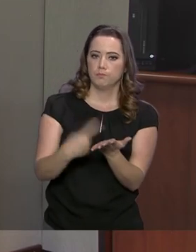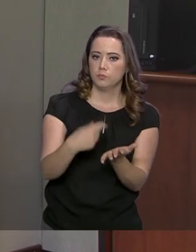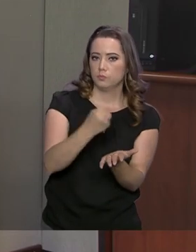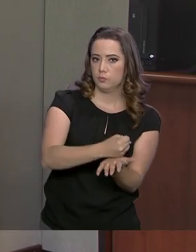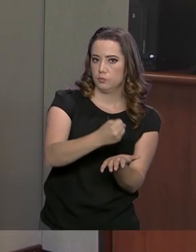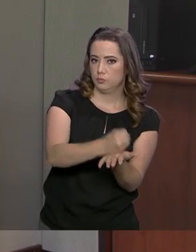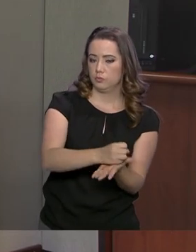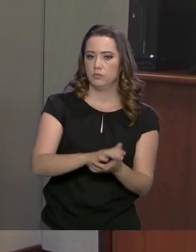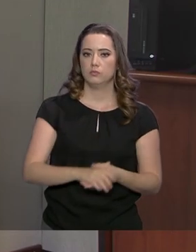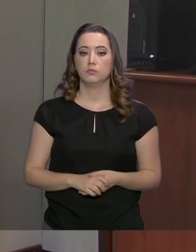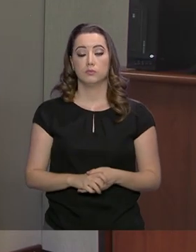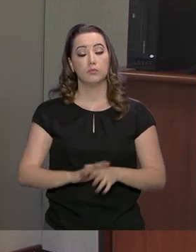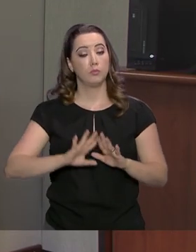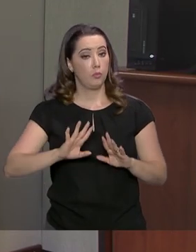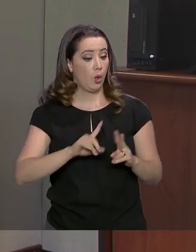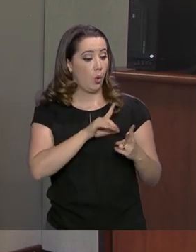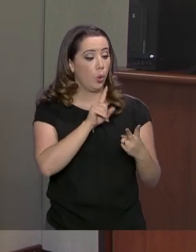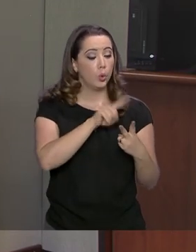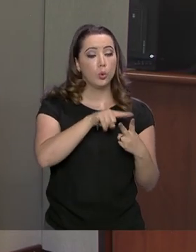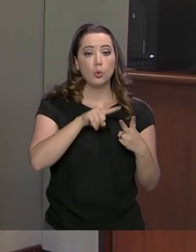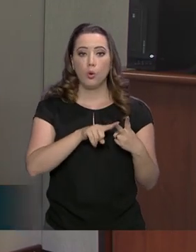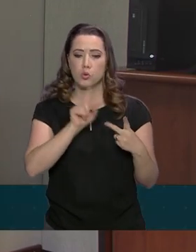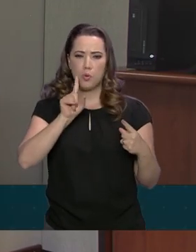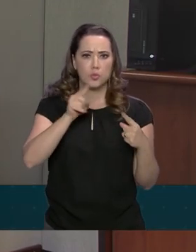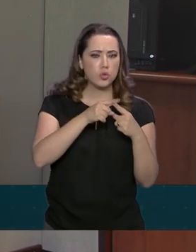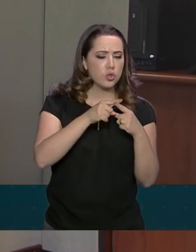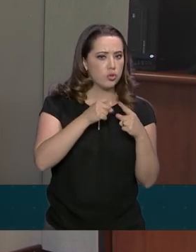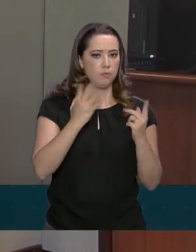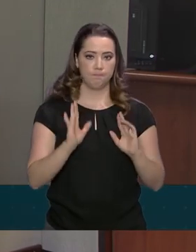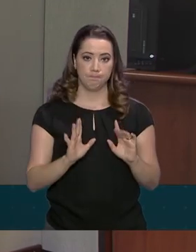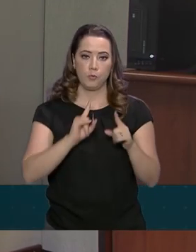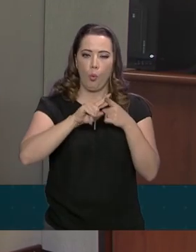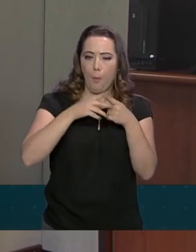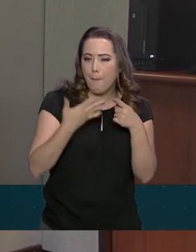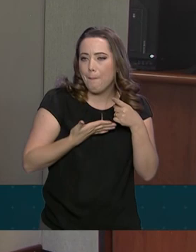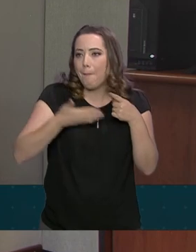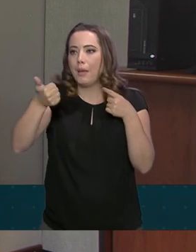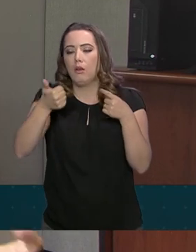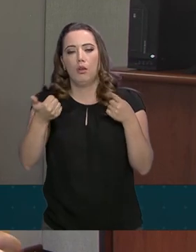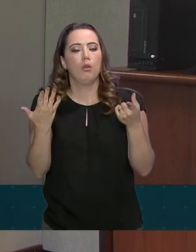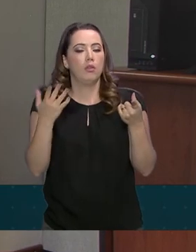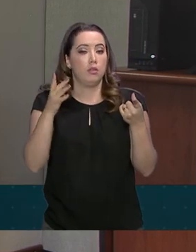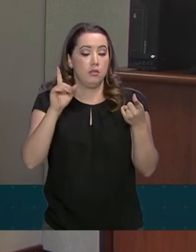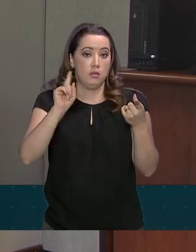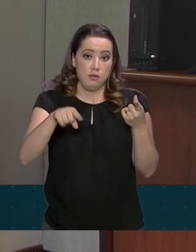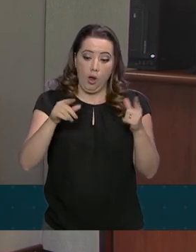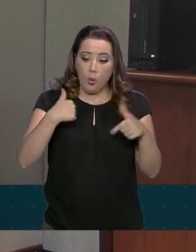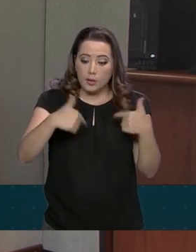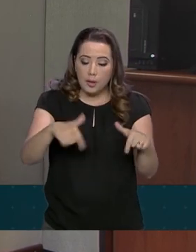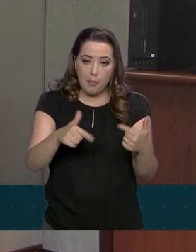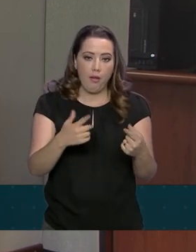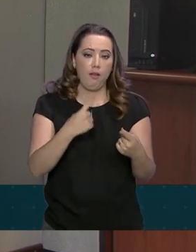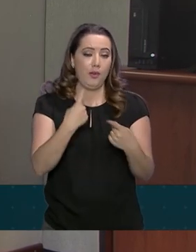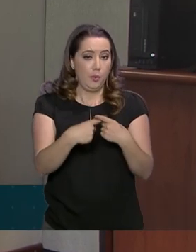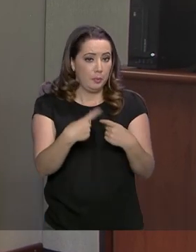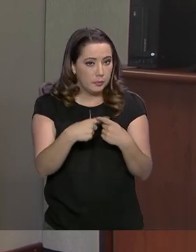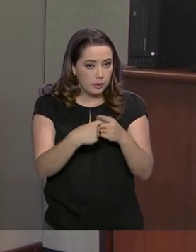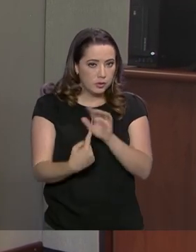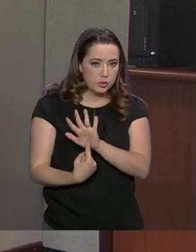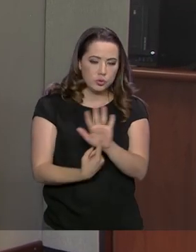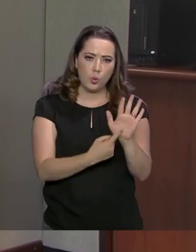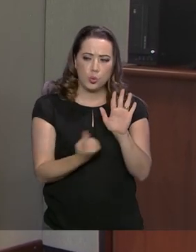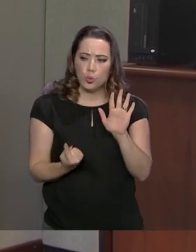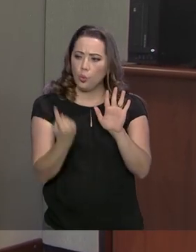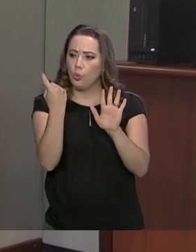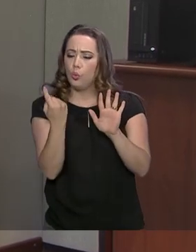São dois grandes objetivos. Um é ganho de produtividade, uma vez que a gente coloca todas as modalidades numa